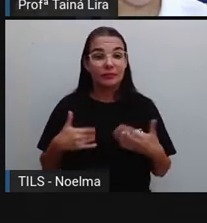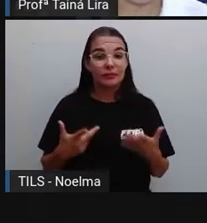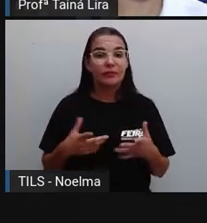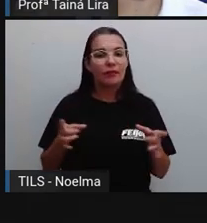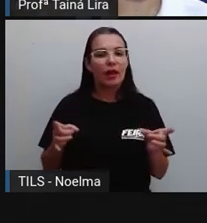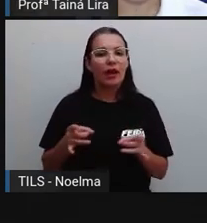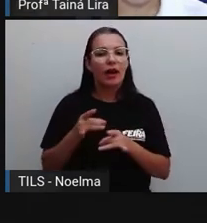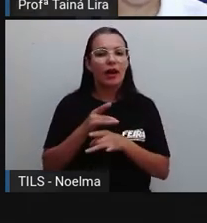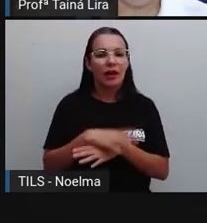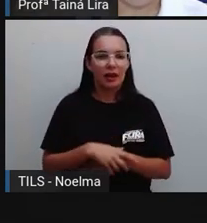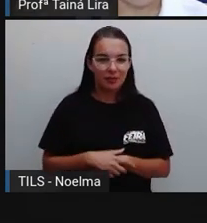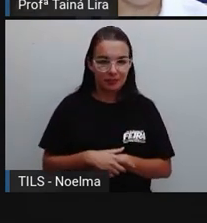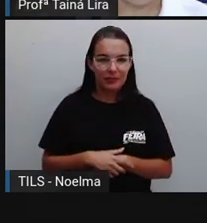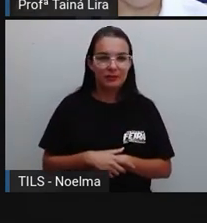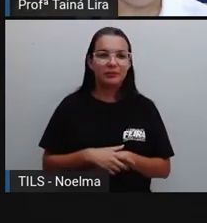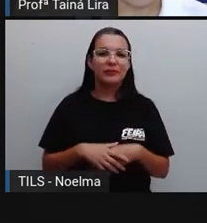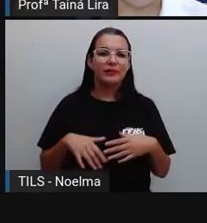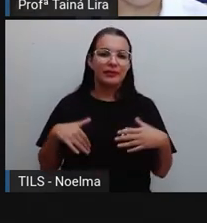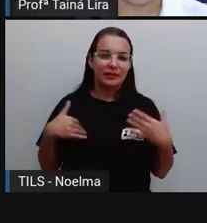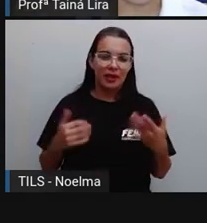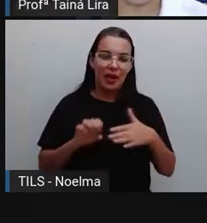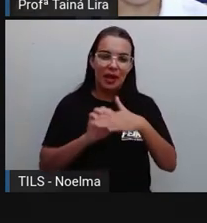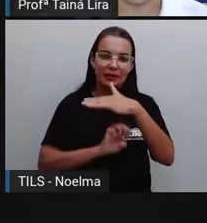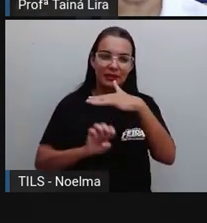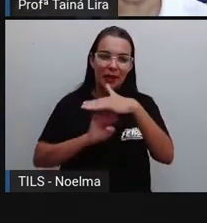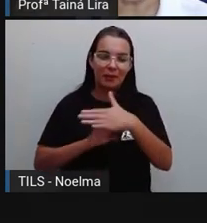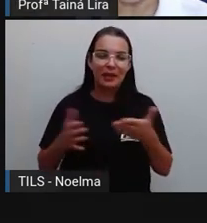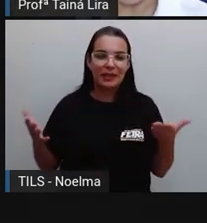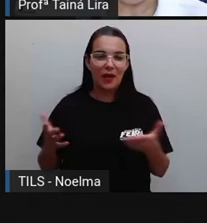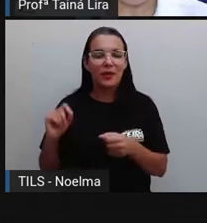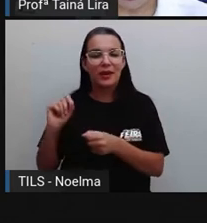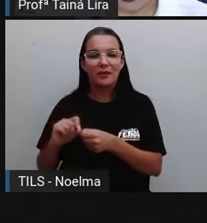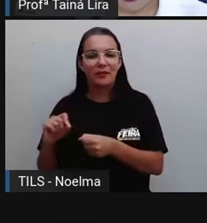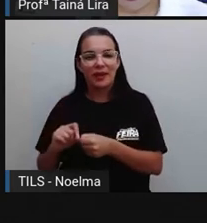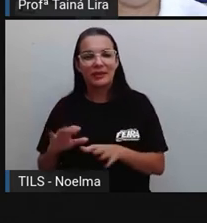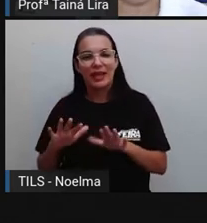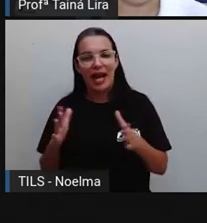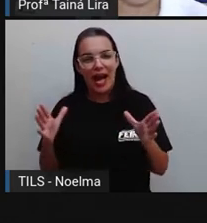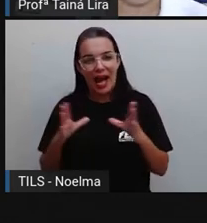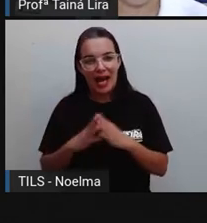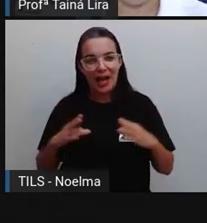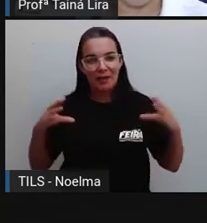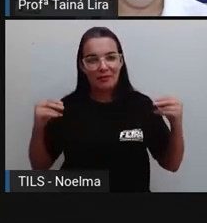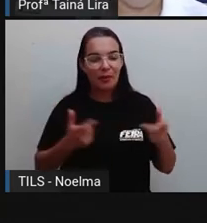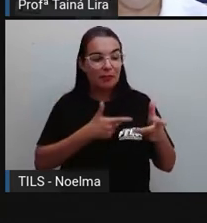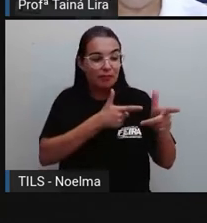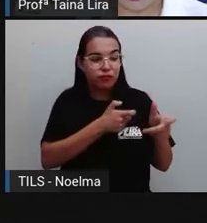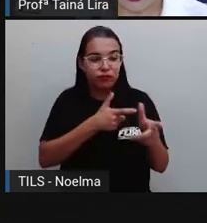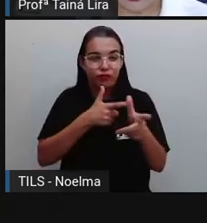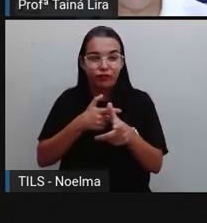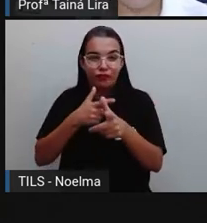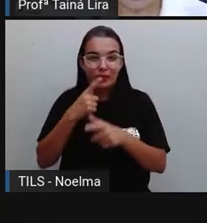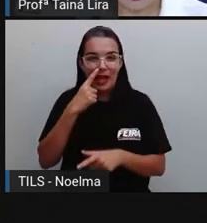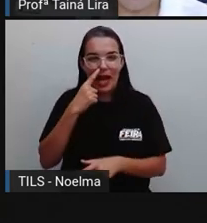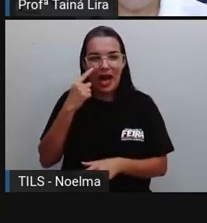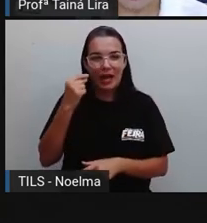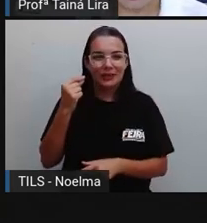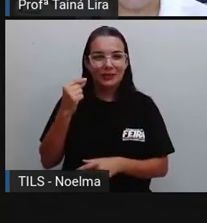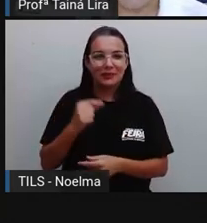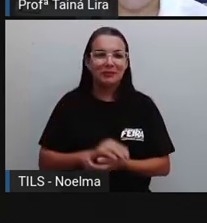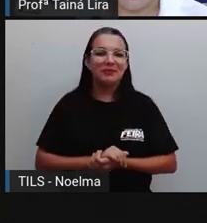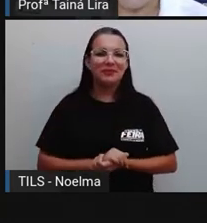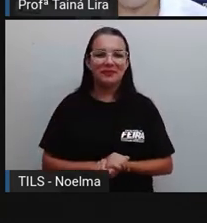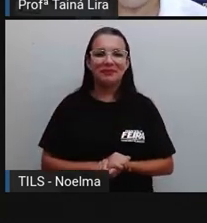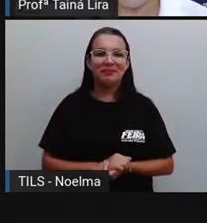com esse aumento aí das empresas também, essa profissão foi diminuindo até que ela deixou de